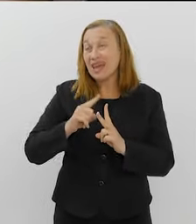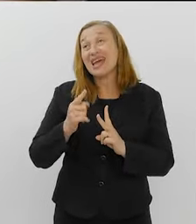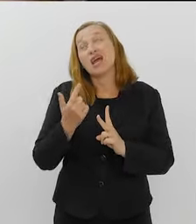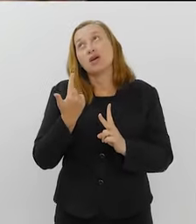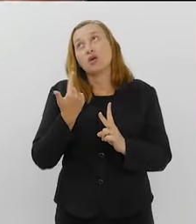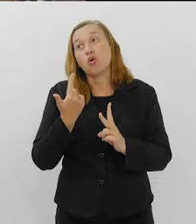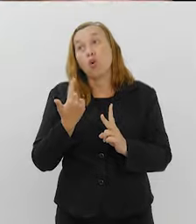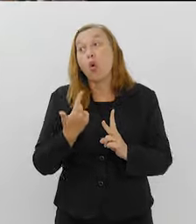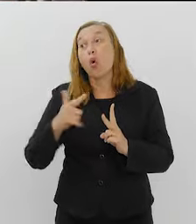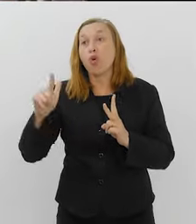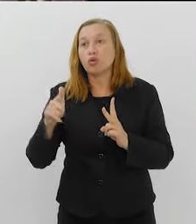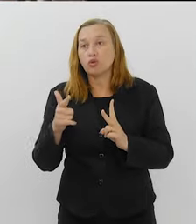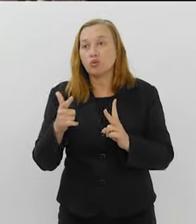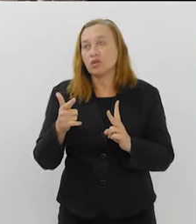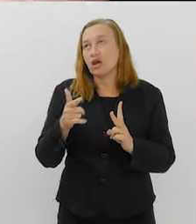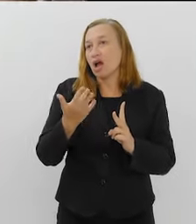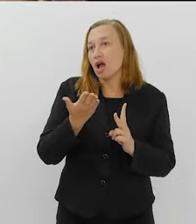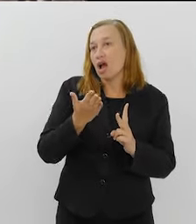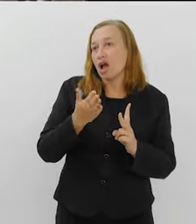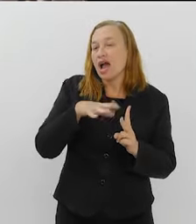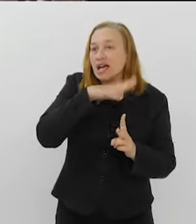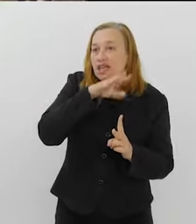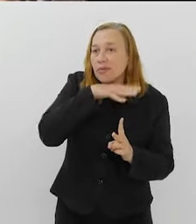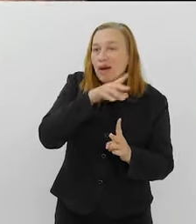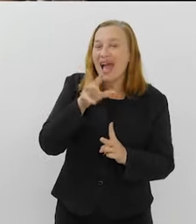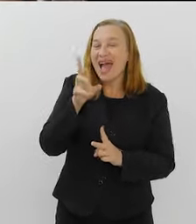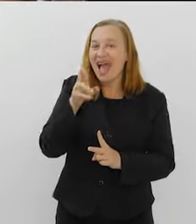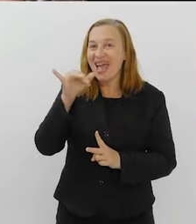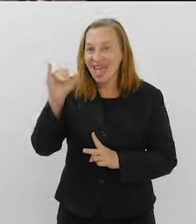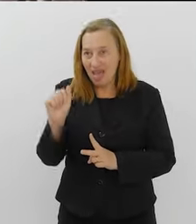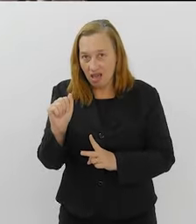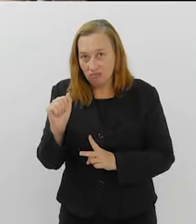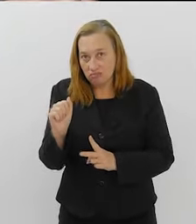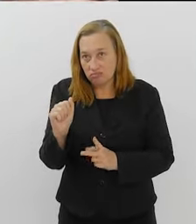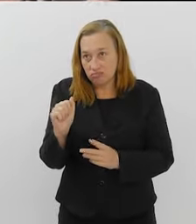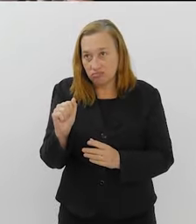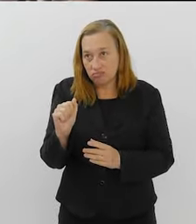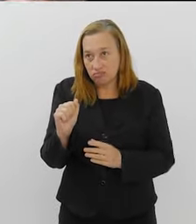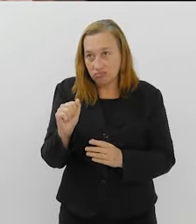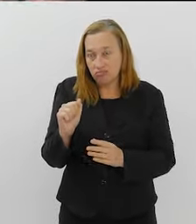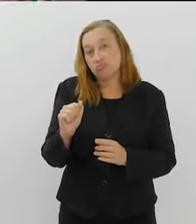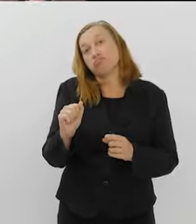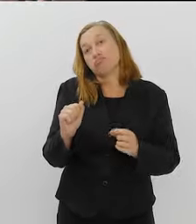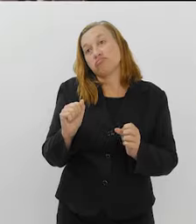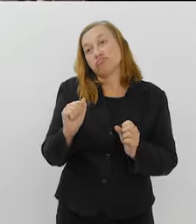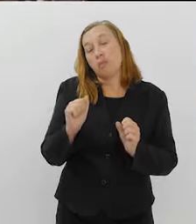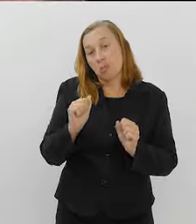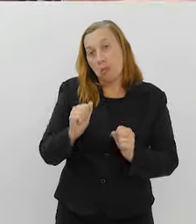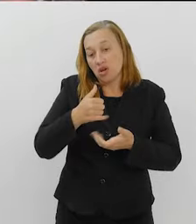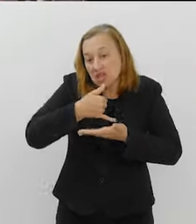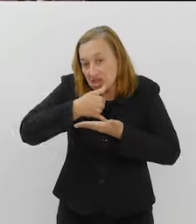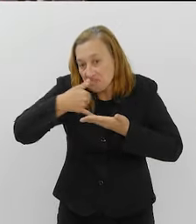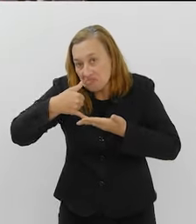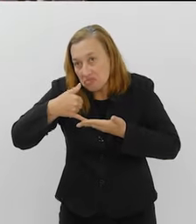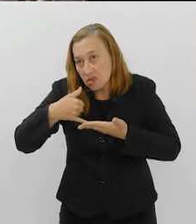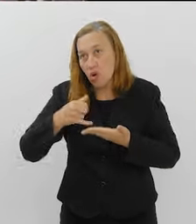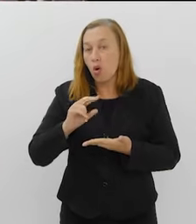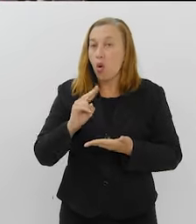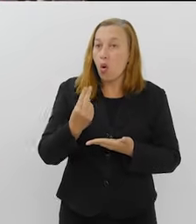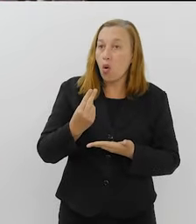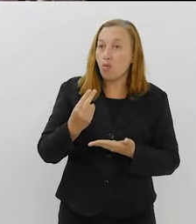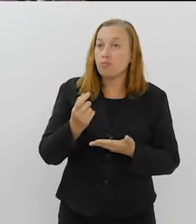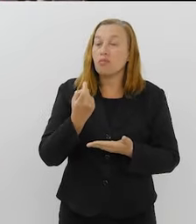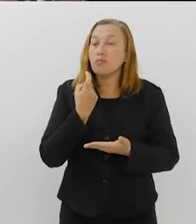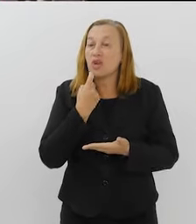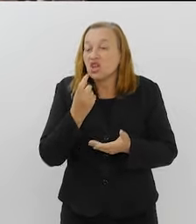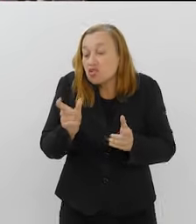animais estão contaminados também? Uma raia? Todo mundo come raia viola. Uma raia? Será que está contaminado? Um mexilhão? Um peixe menor